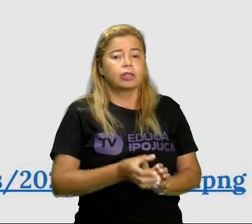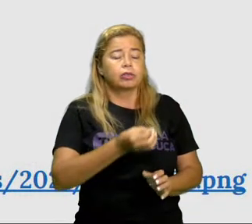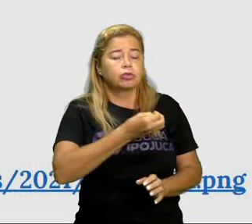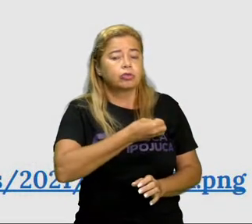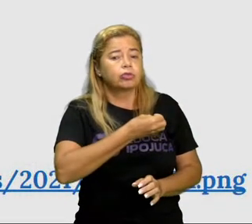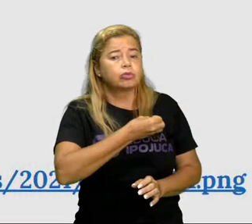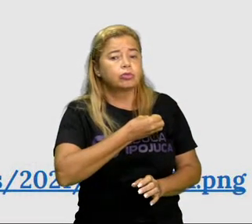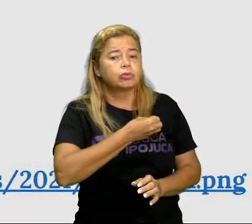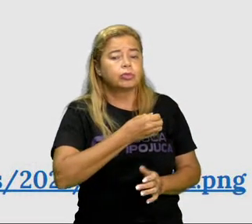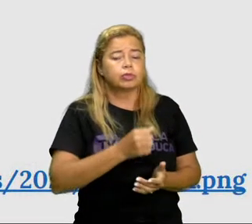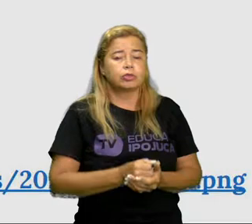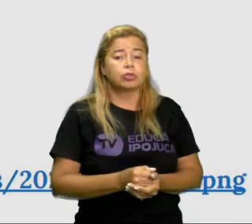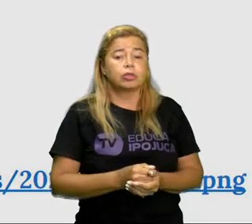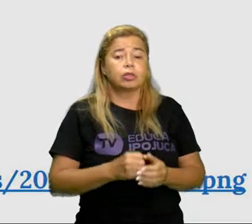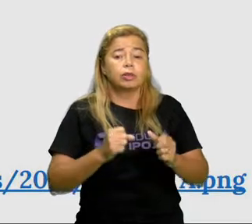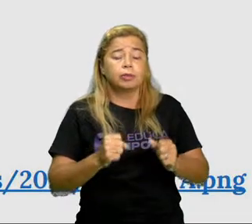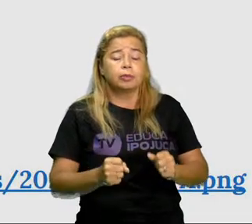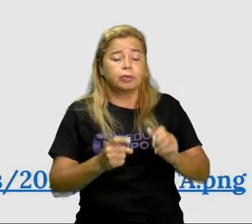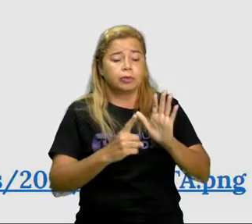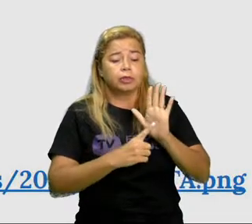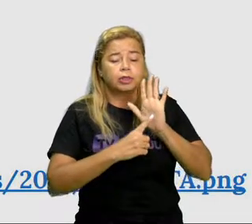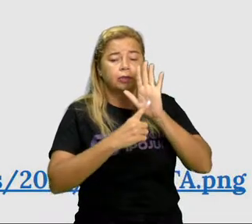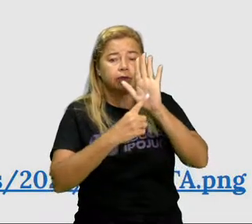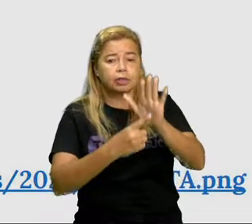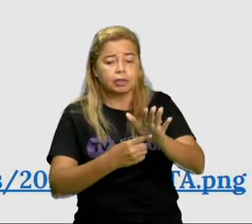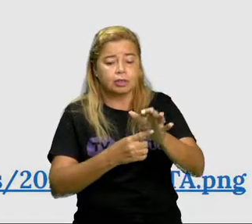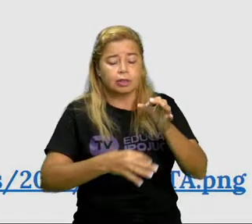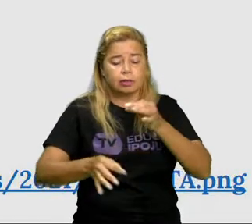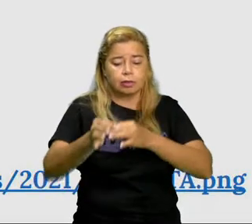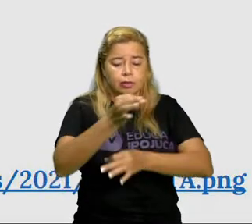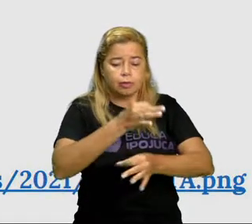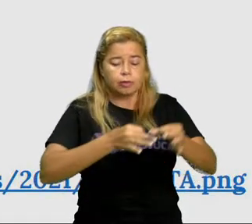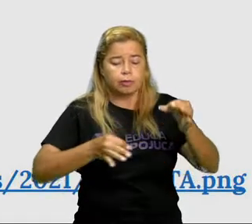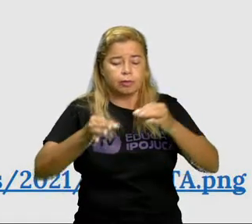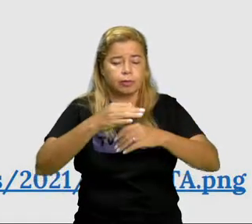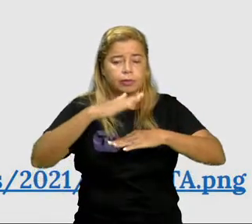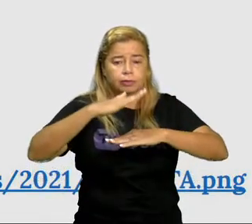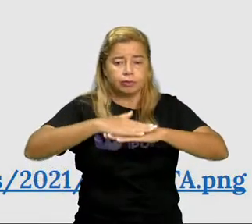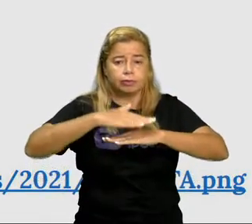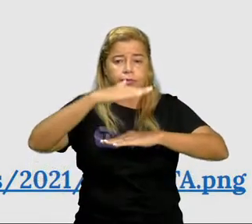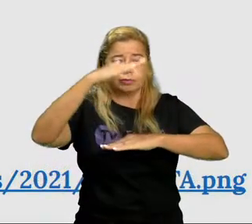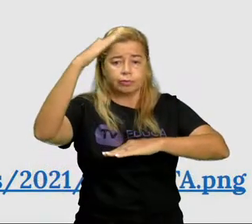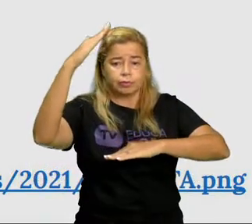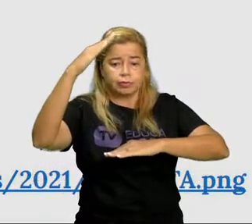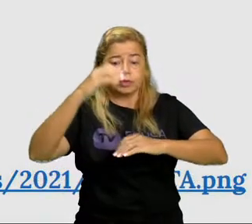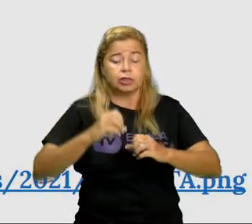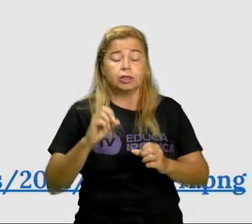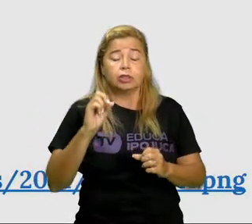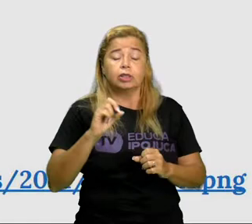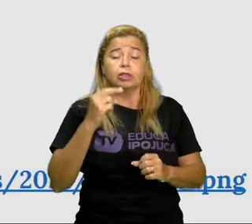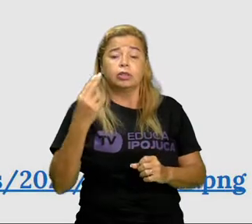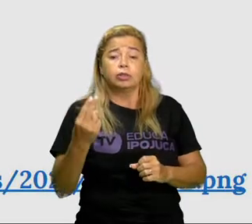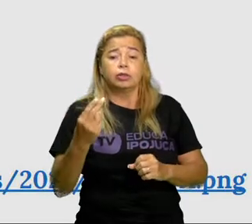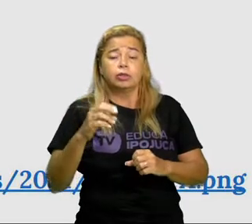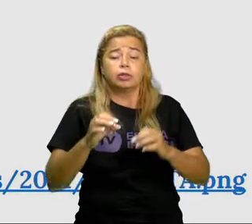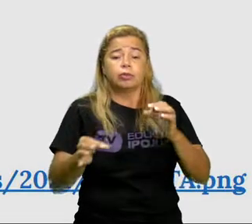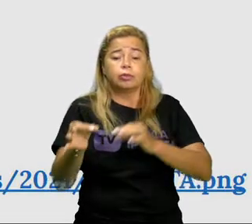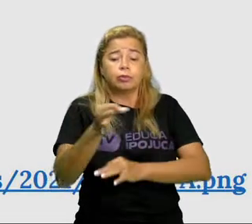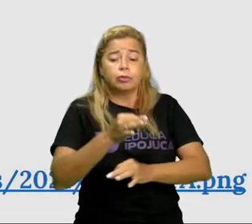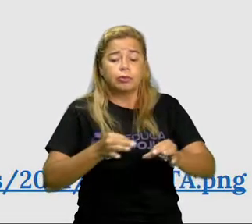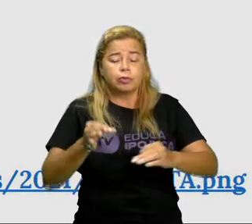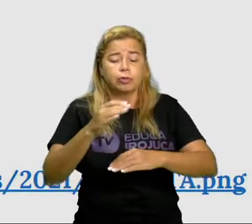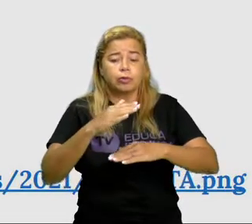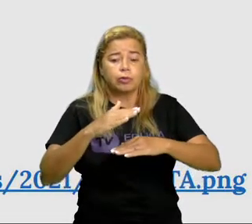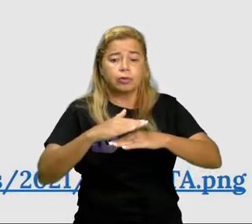expostos em ordem crescente e em ordem decrescente, na reta numérica. Na ordem